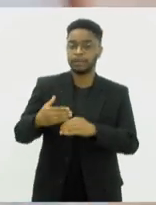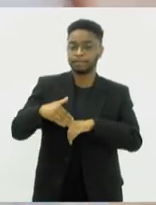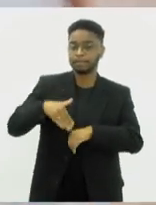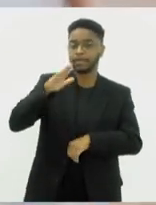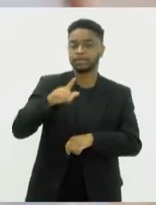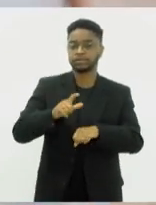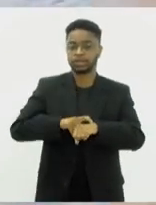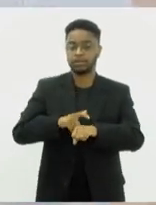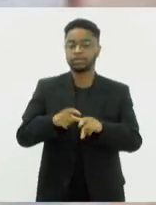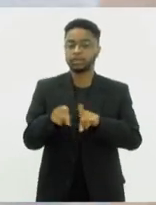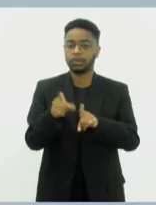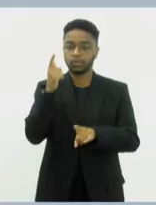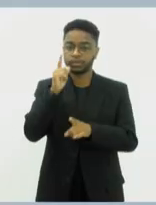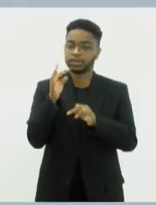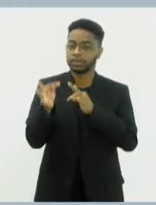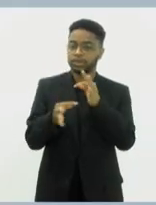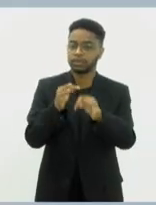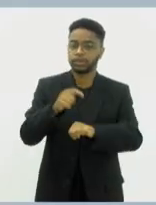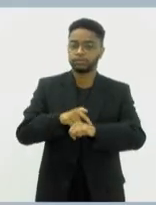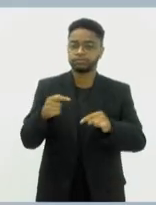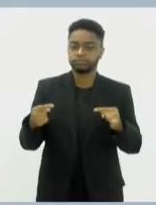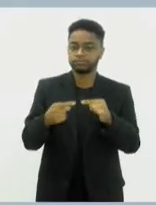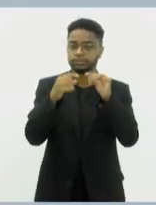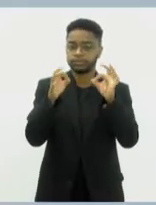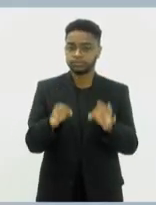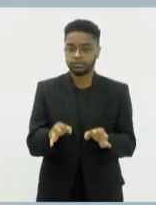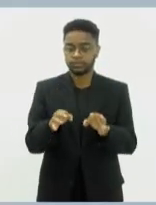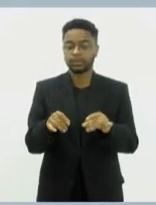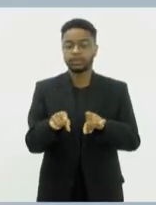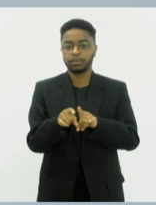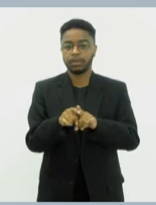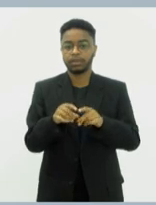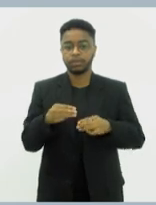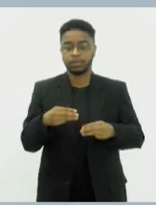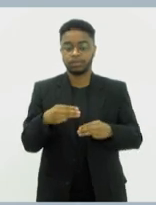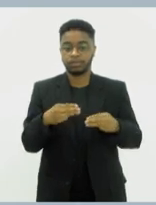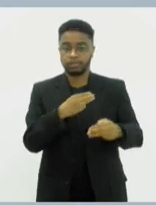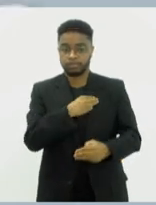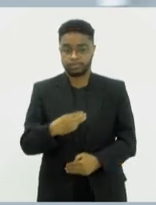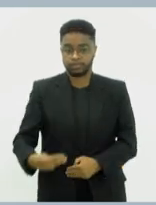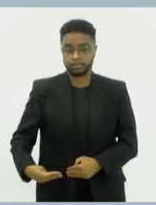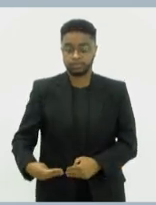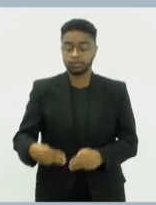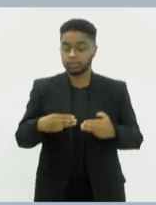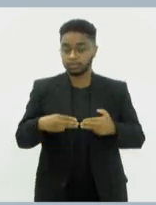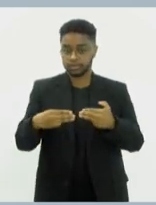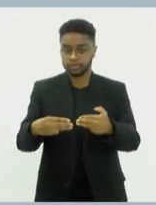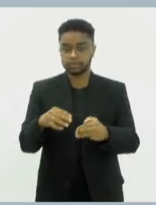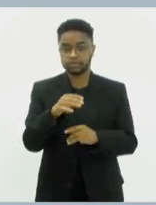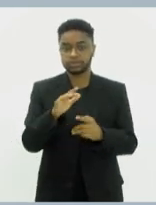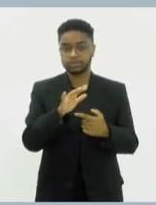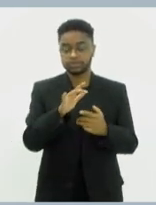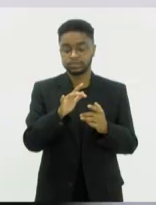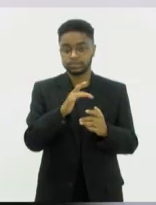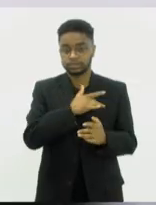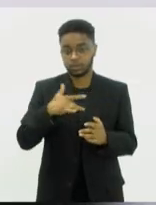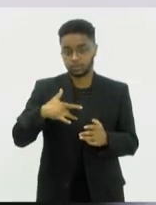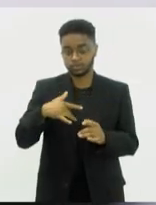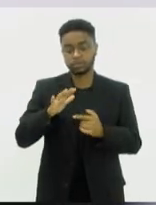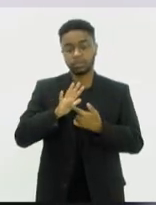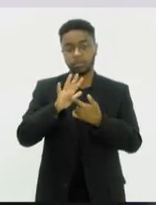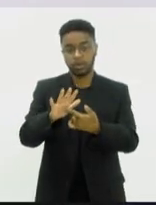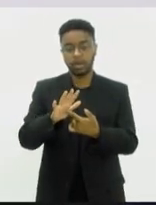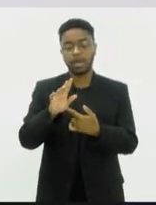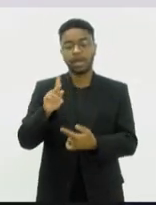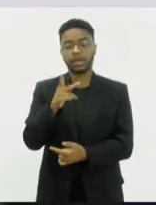tratamento no tempo certo. Segundo o Ministério da Saúde, no boletim epidemiológico HIV AIDS publicado no último ano, foram